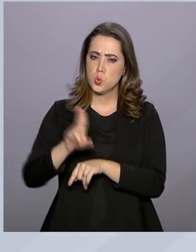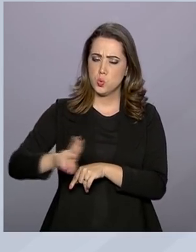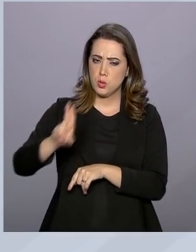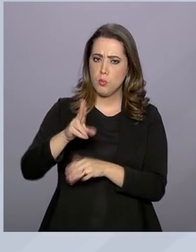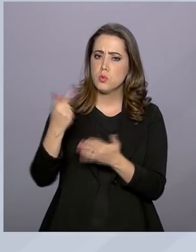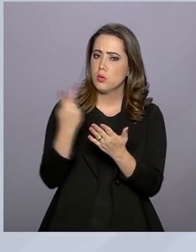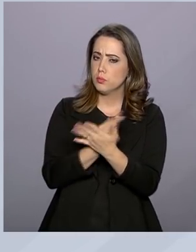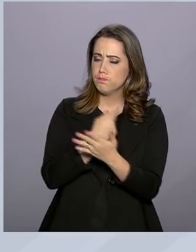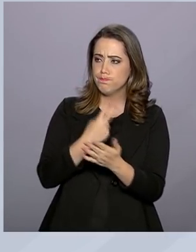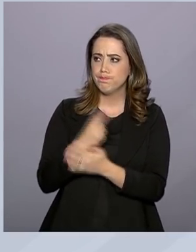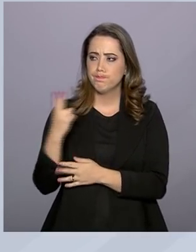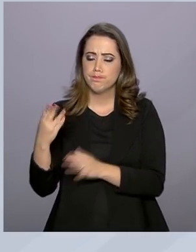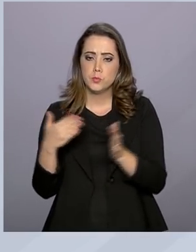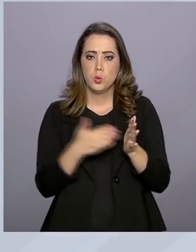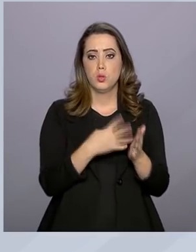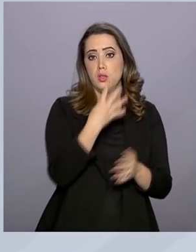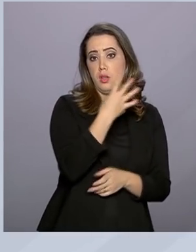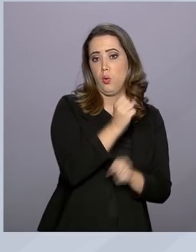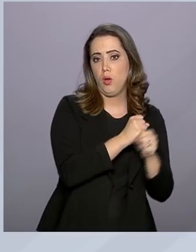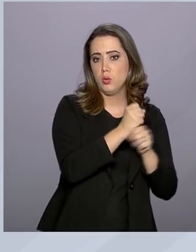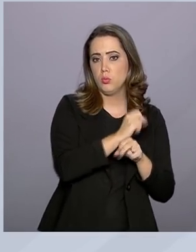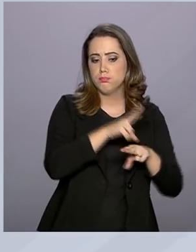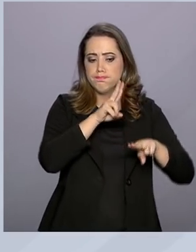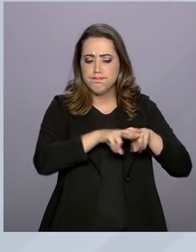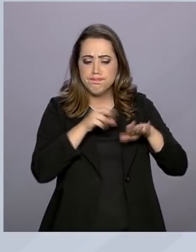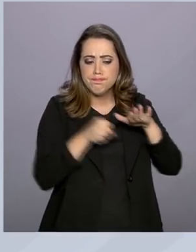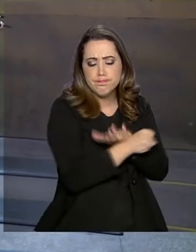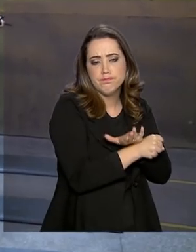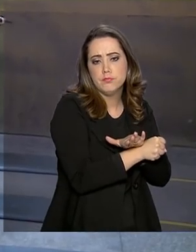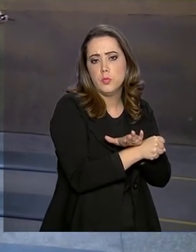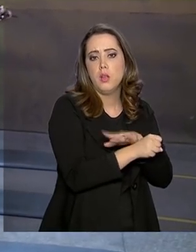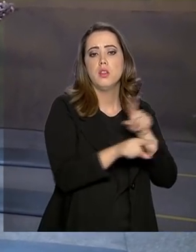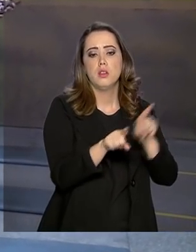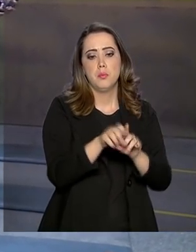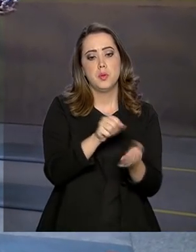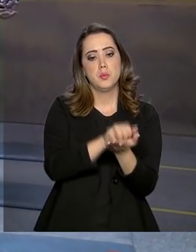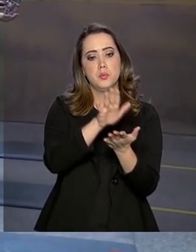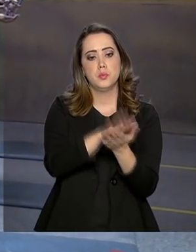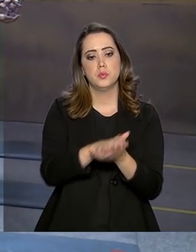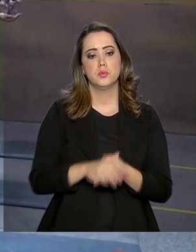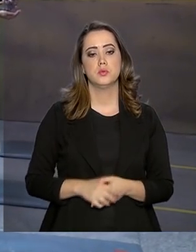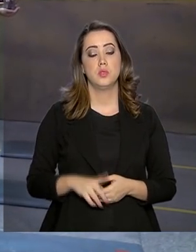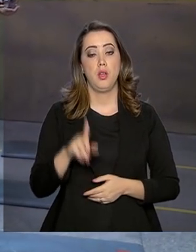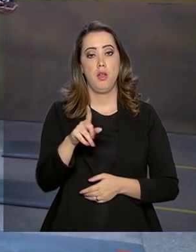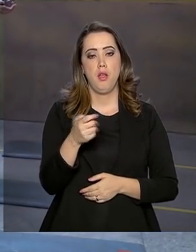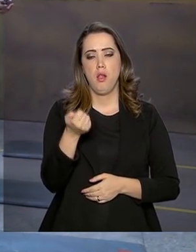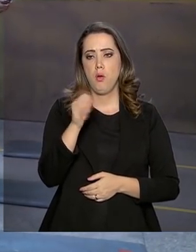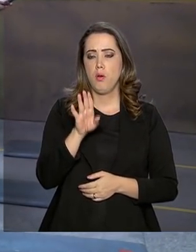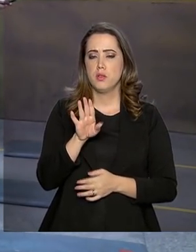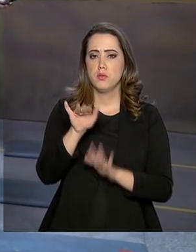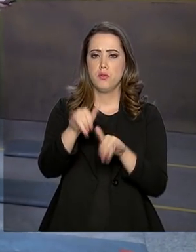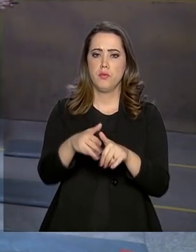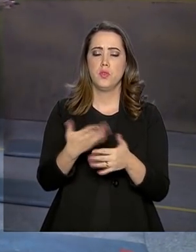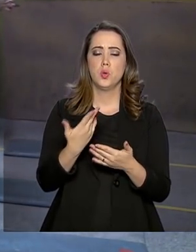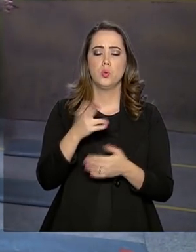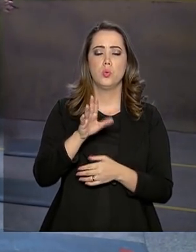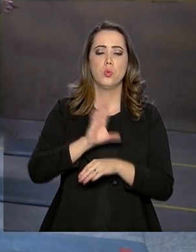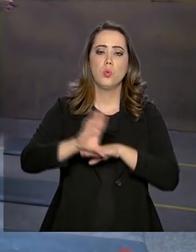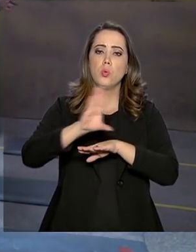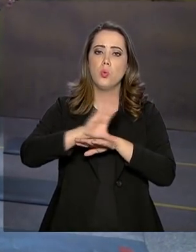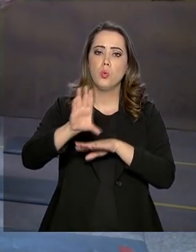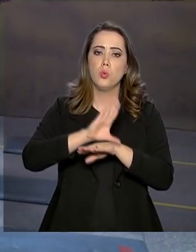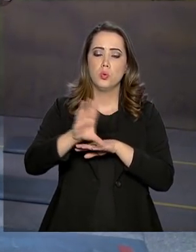entre 2 e 4 anos de reclusão, além de multa. Jéssica, que está terminando o curso de vigilante, vai